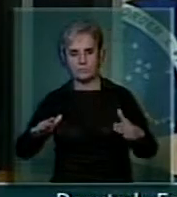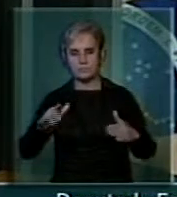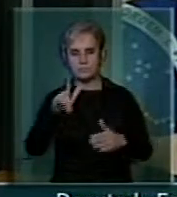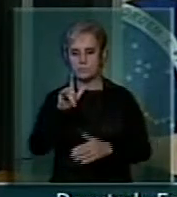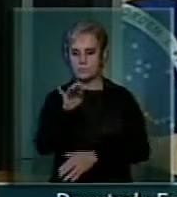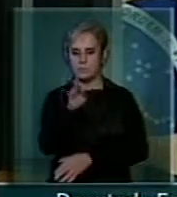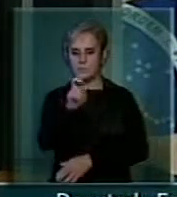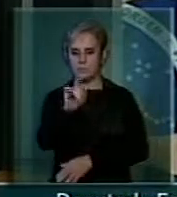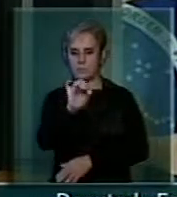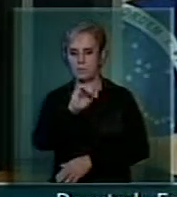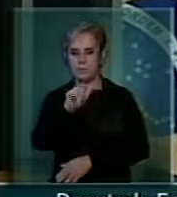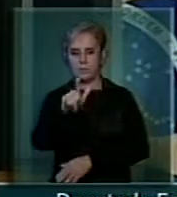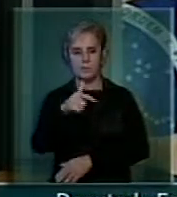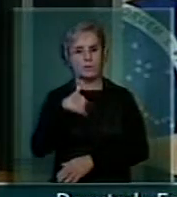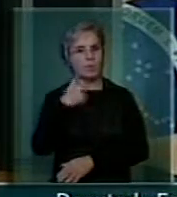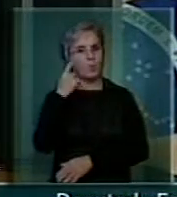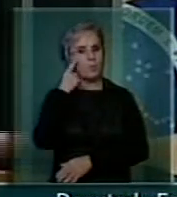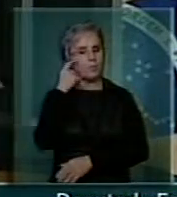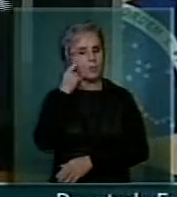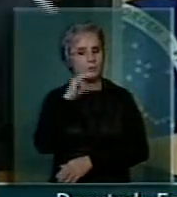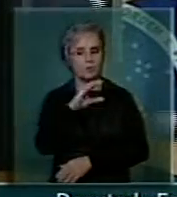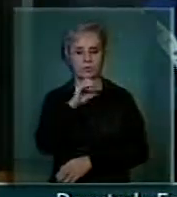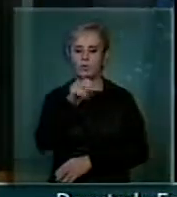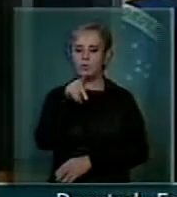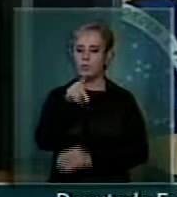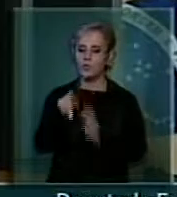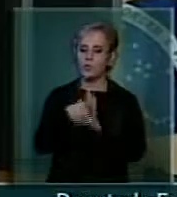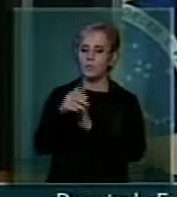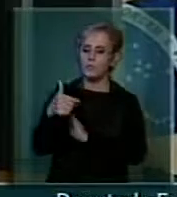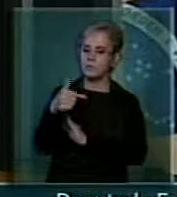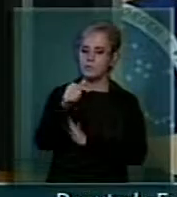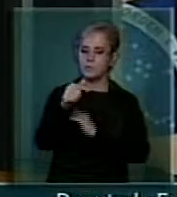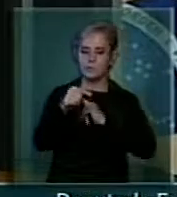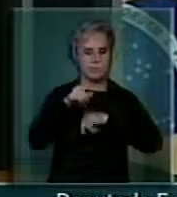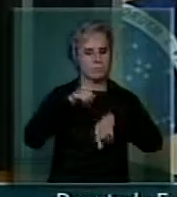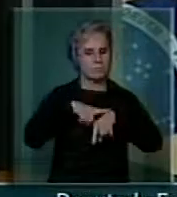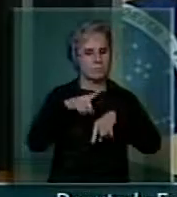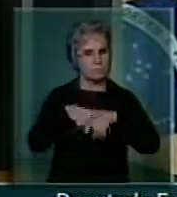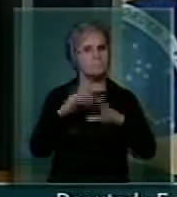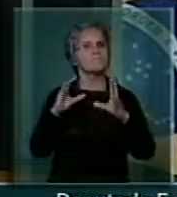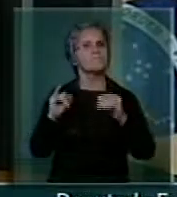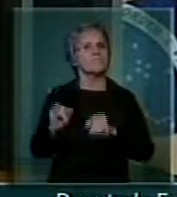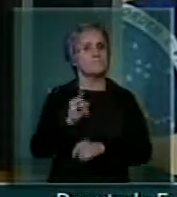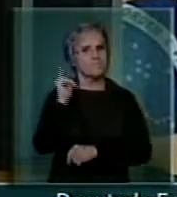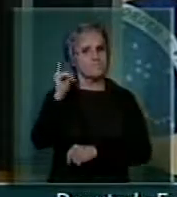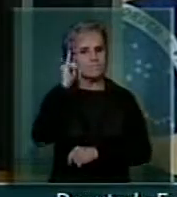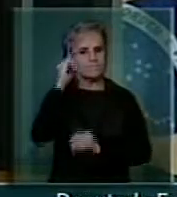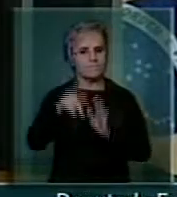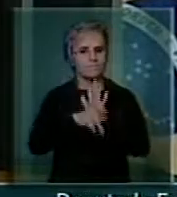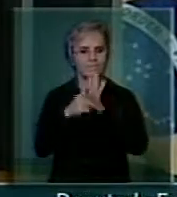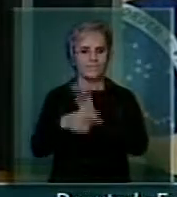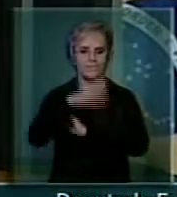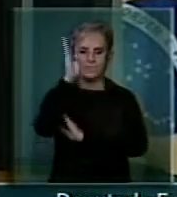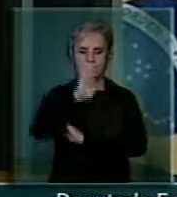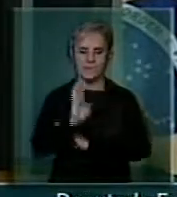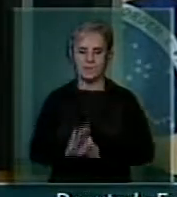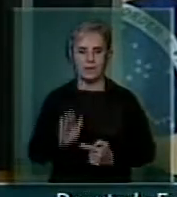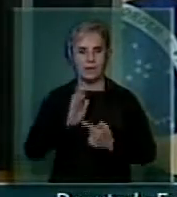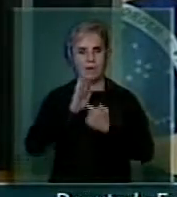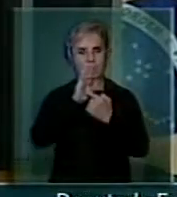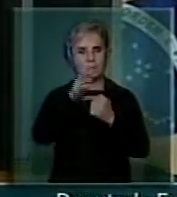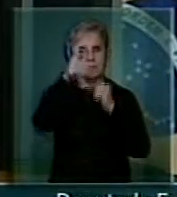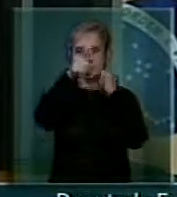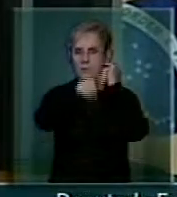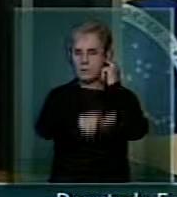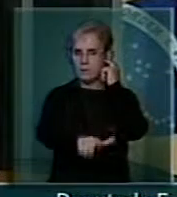que a COP17 deve ser um momento importante para o Brasil apresentar mais uma